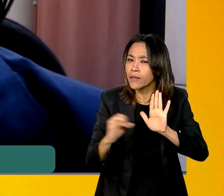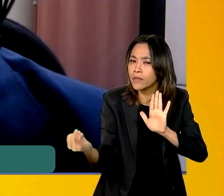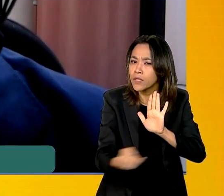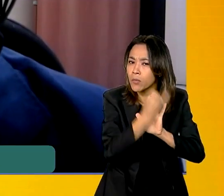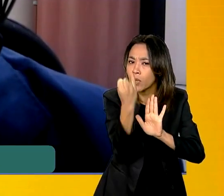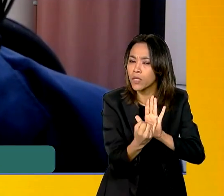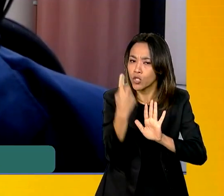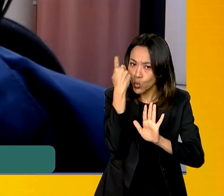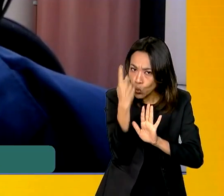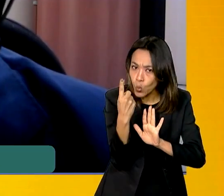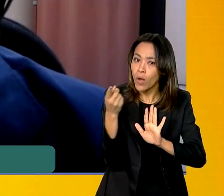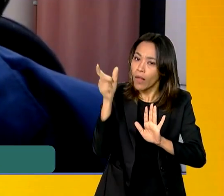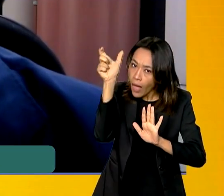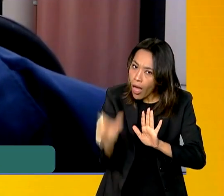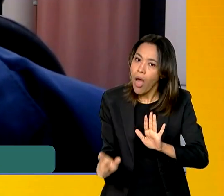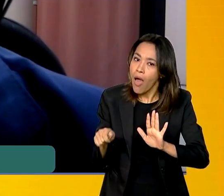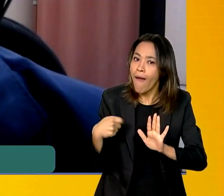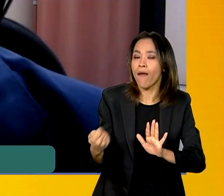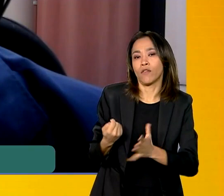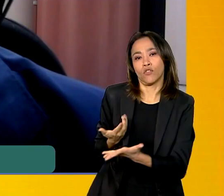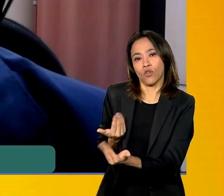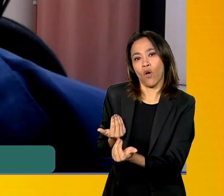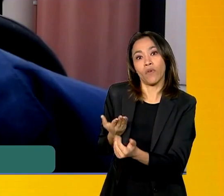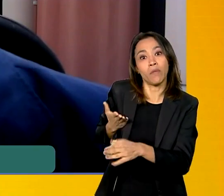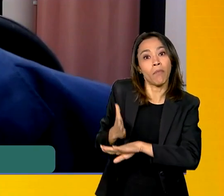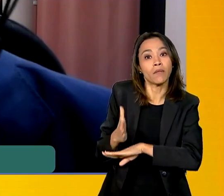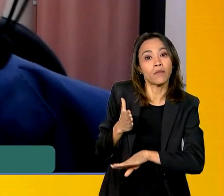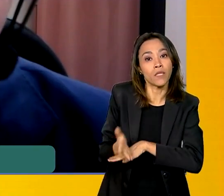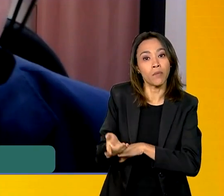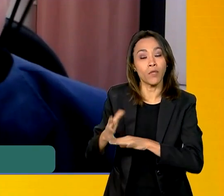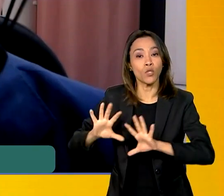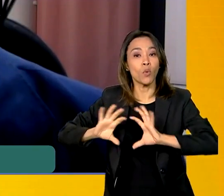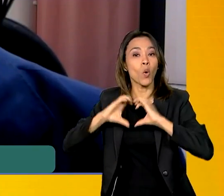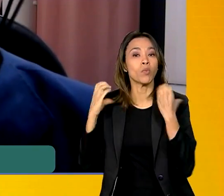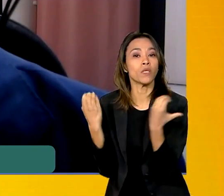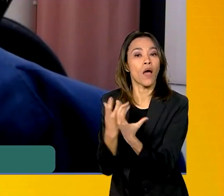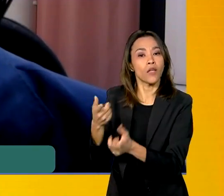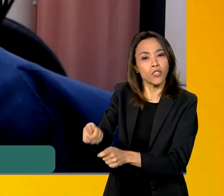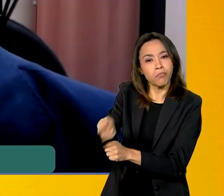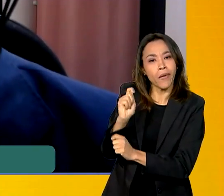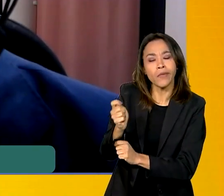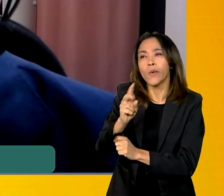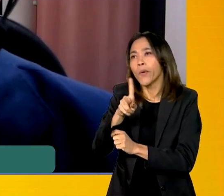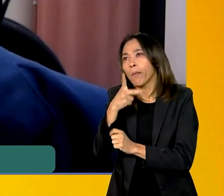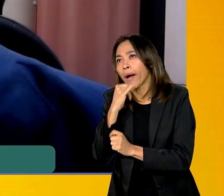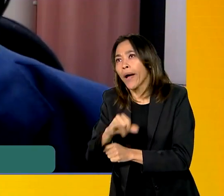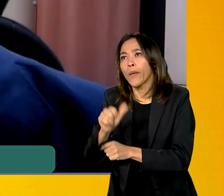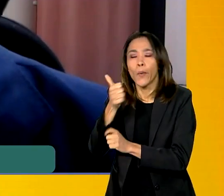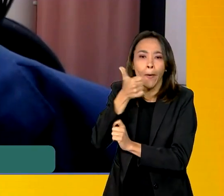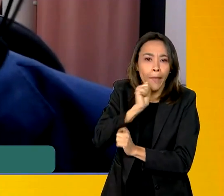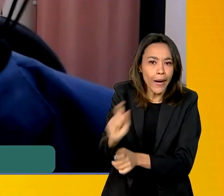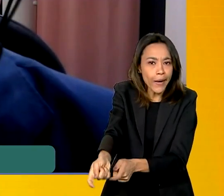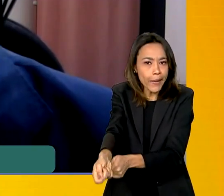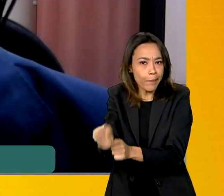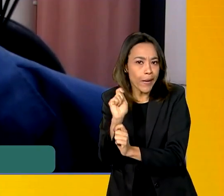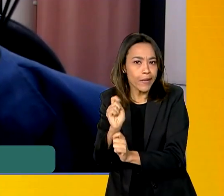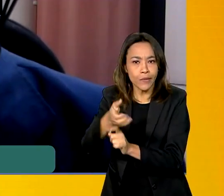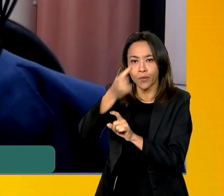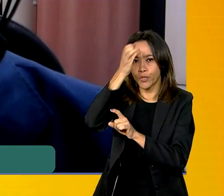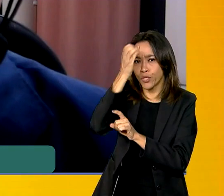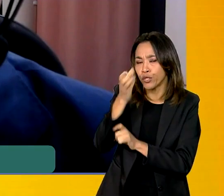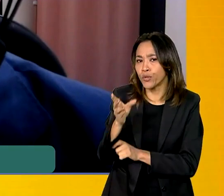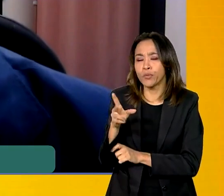evidentemente, ser jovem ligado a alguma comunidade pesqueira artesanal, ou seu pai ser pescador, ou sua mãe, ou seu tio, algum